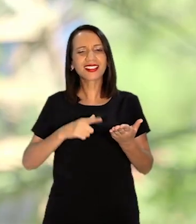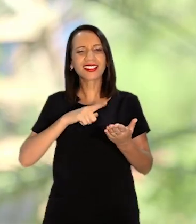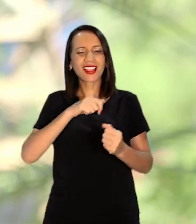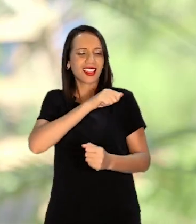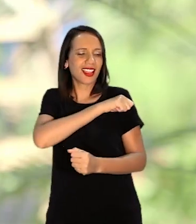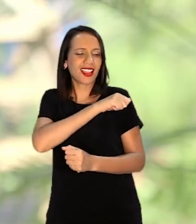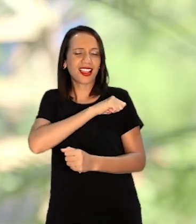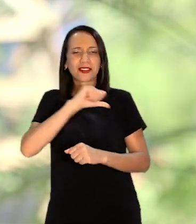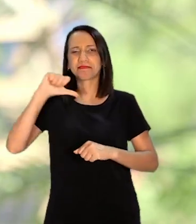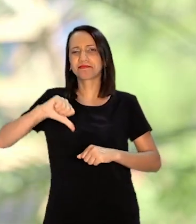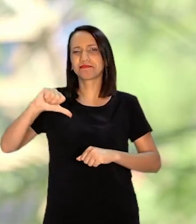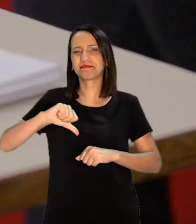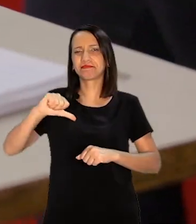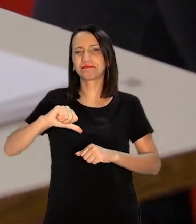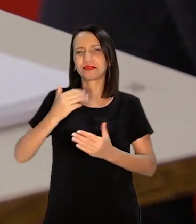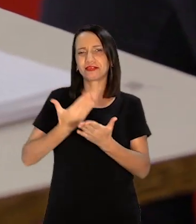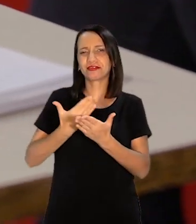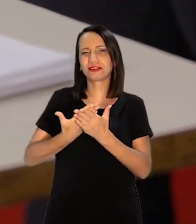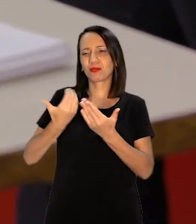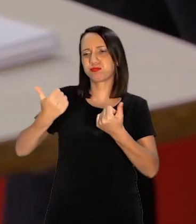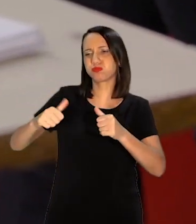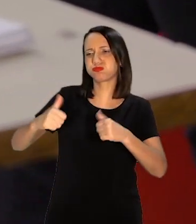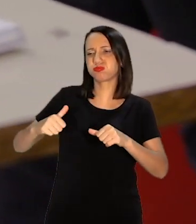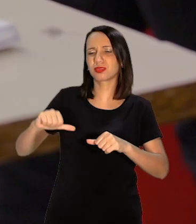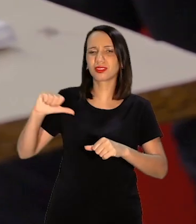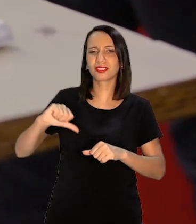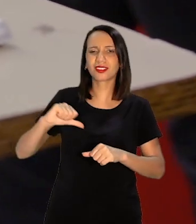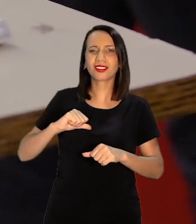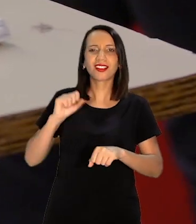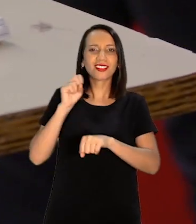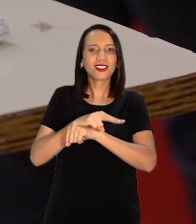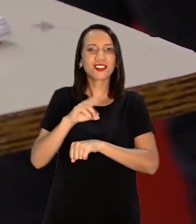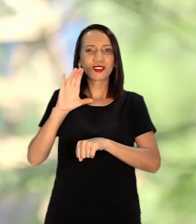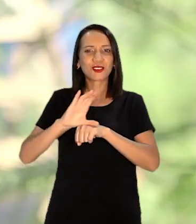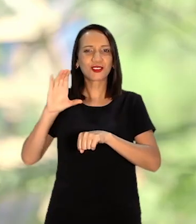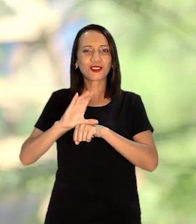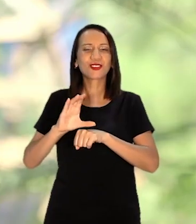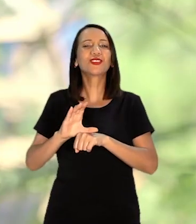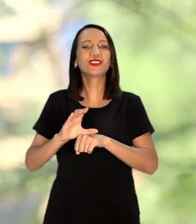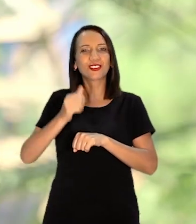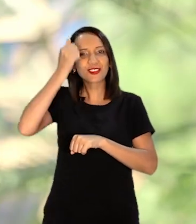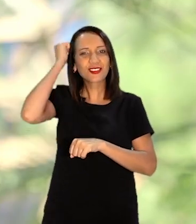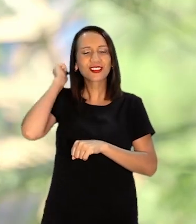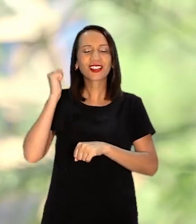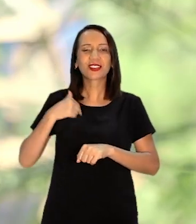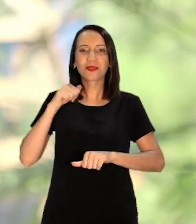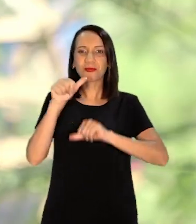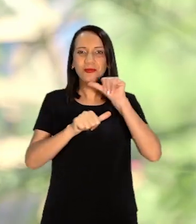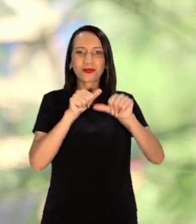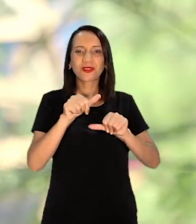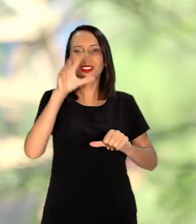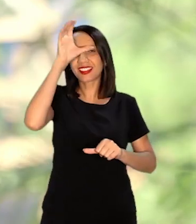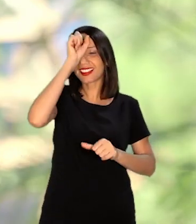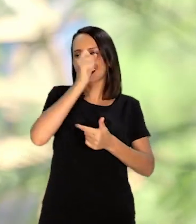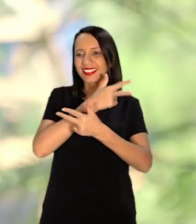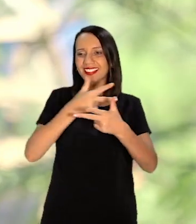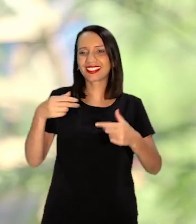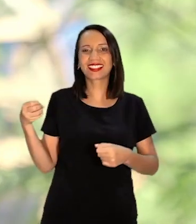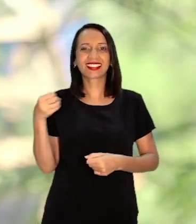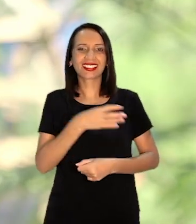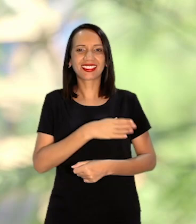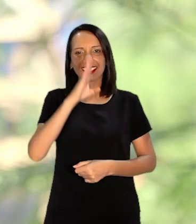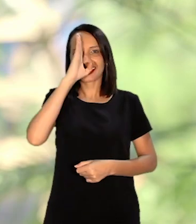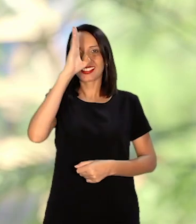aluno muito ruim Na escola E quando eu entrei Aqui no cursinho Tudo mudou Então foi um ano Onde eu aprendi Muitas coisas novas E principalmente